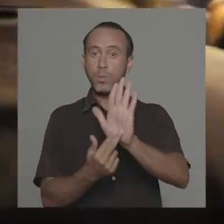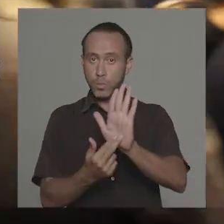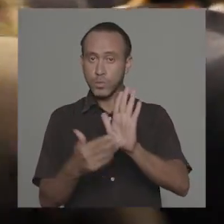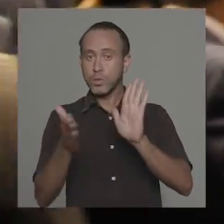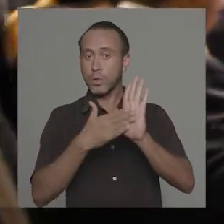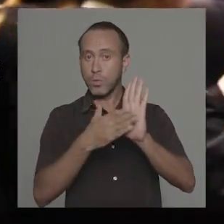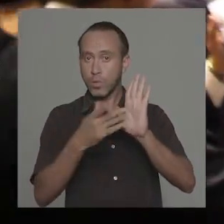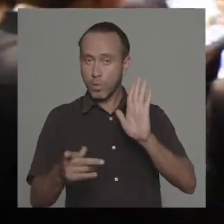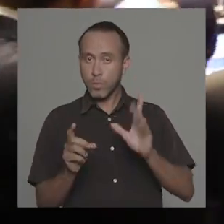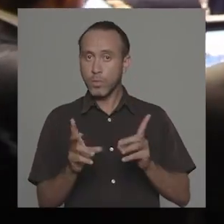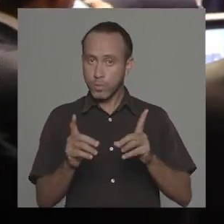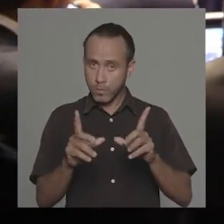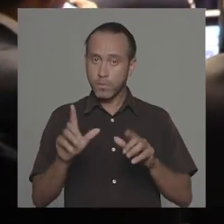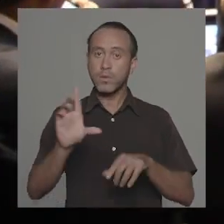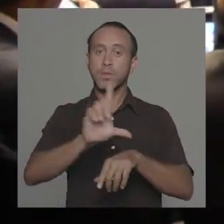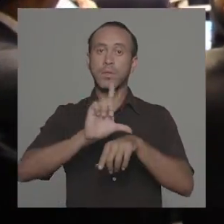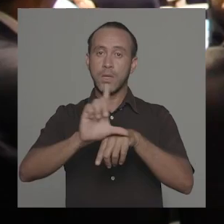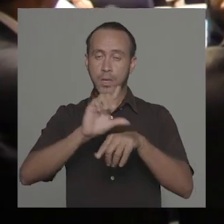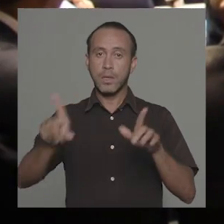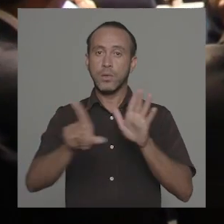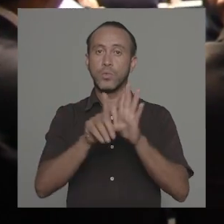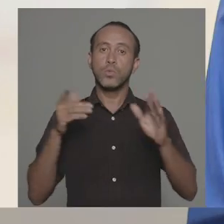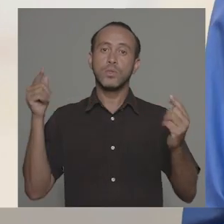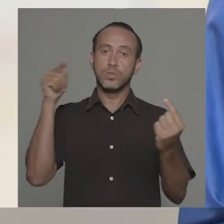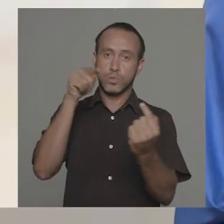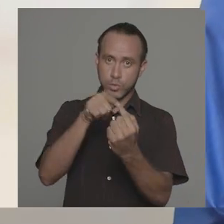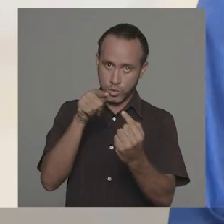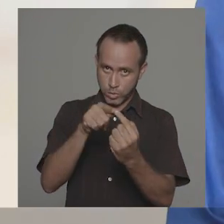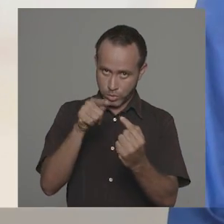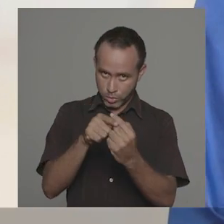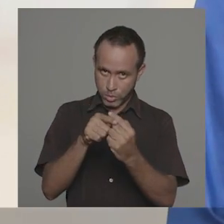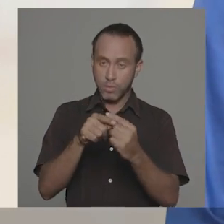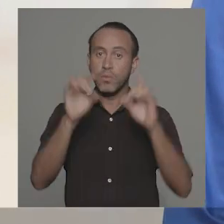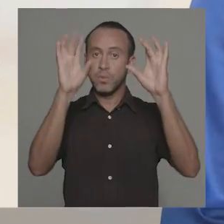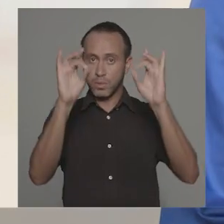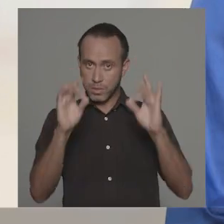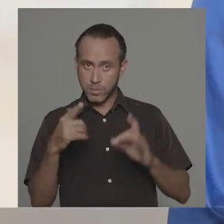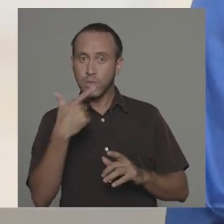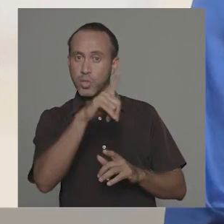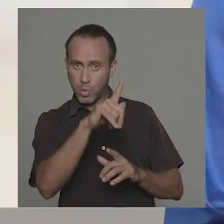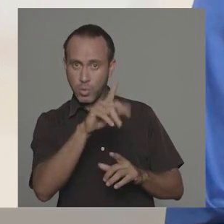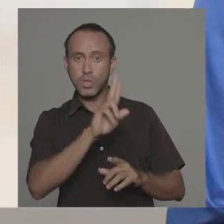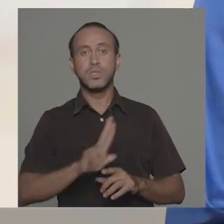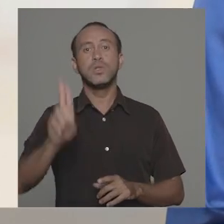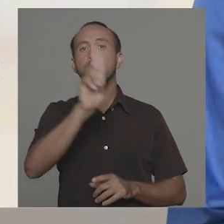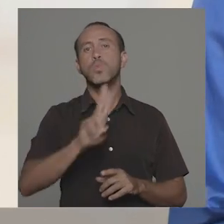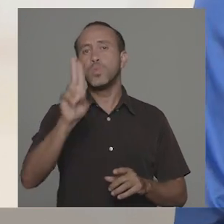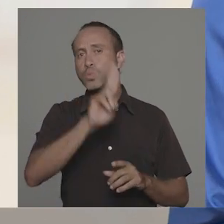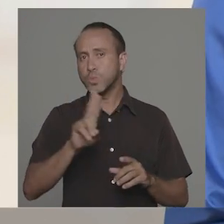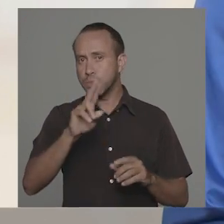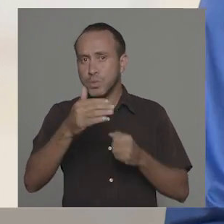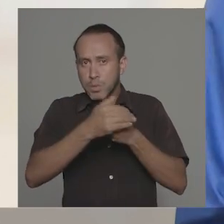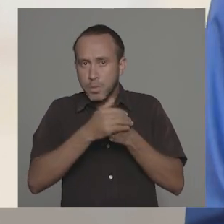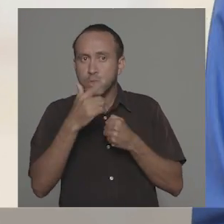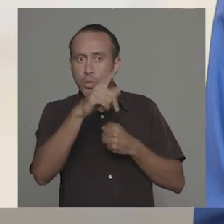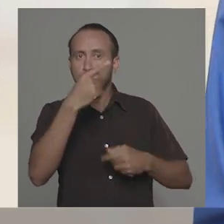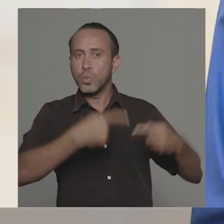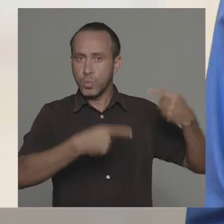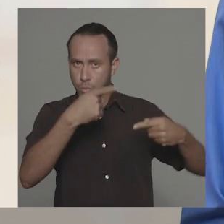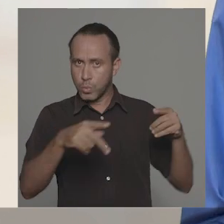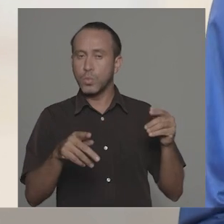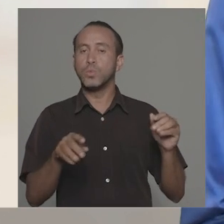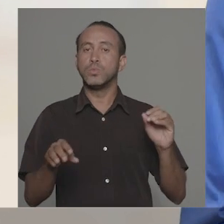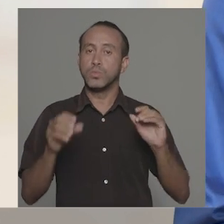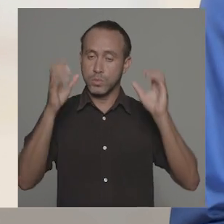uma proposta de emenda à Constituição com esse objetivo. O foro privilegiado vinha sendo utilizado como blindagem para políticos.